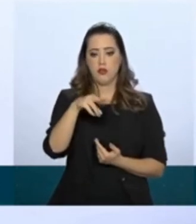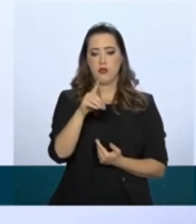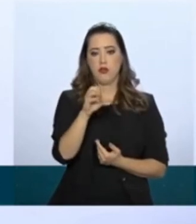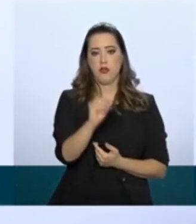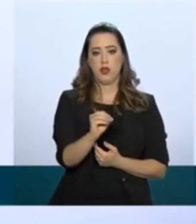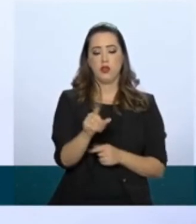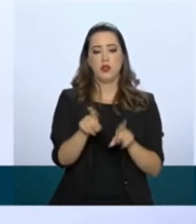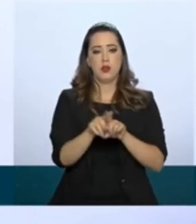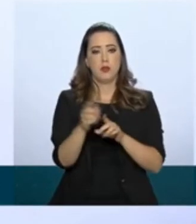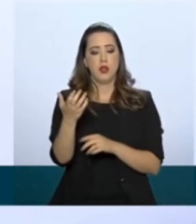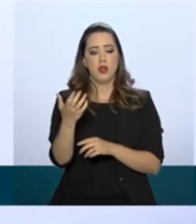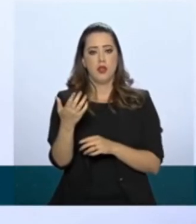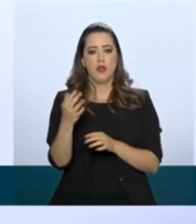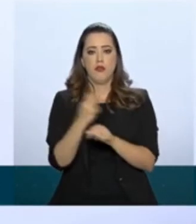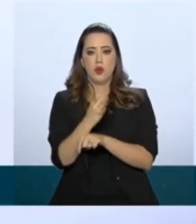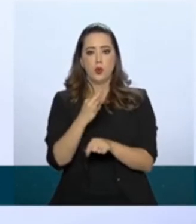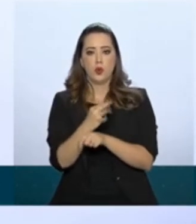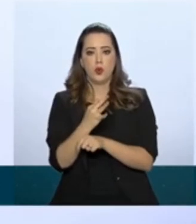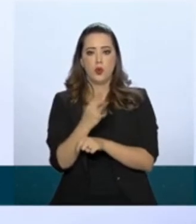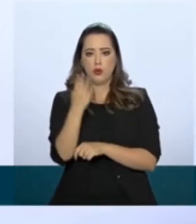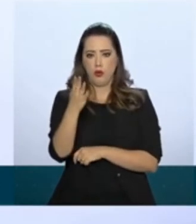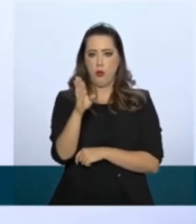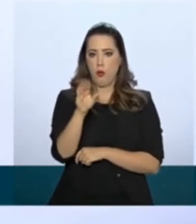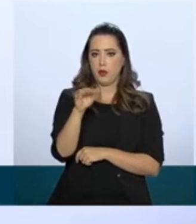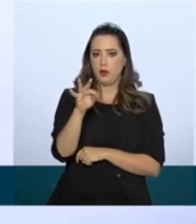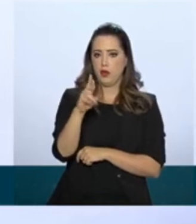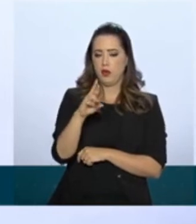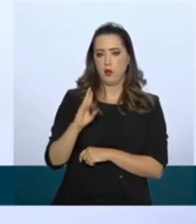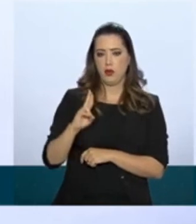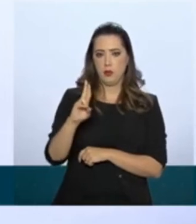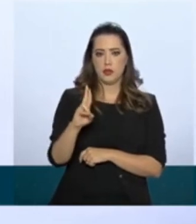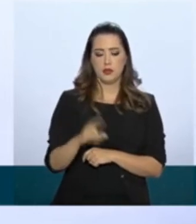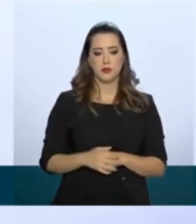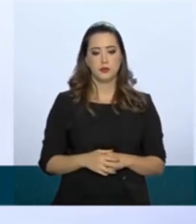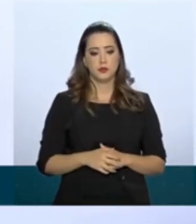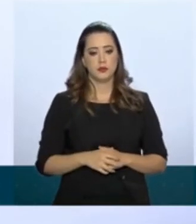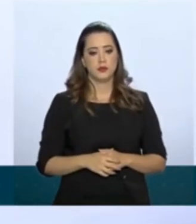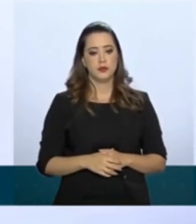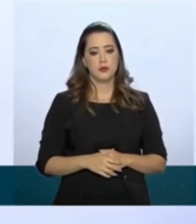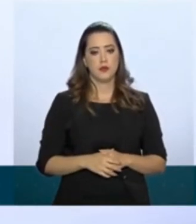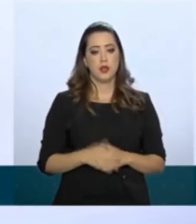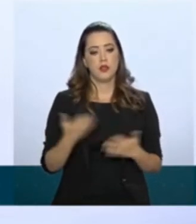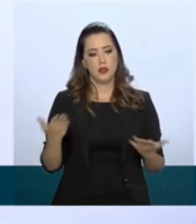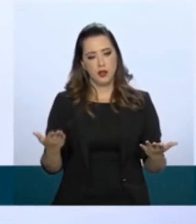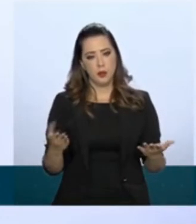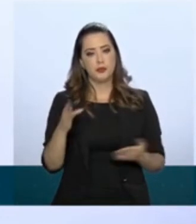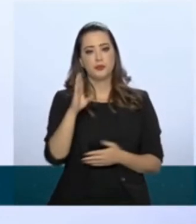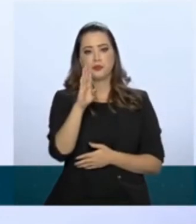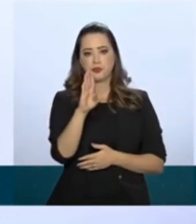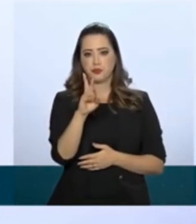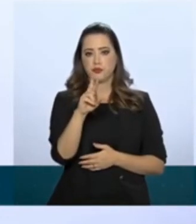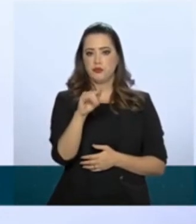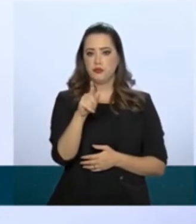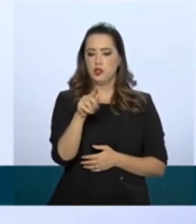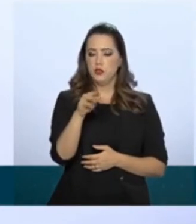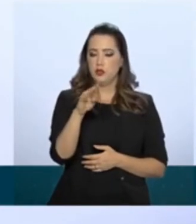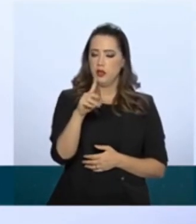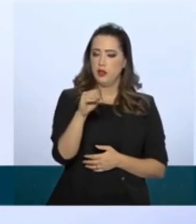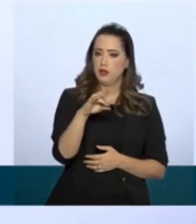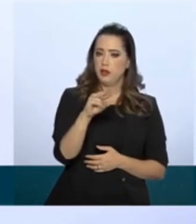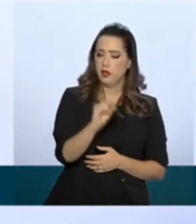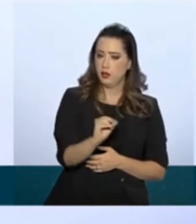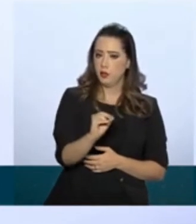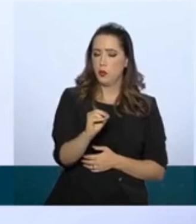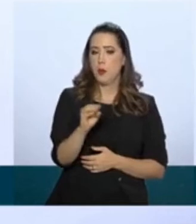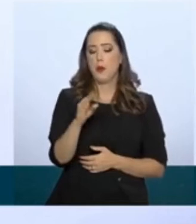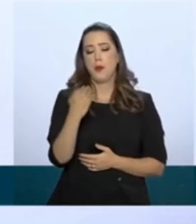Então, o Botelho que está representando aqui. Prezado Brigadeiro Botelho. Se eu pegasse um